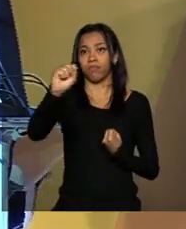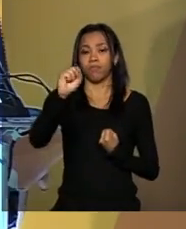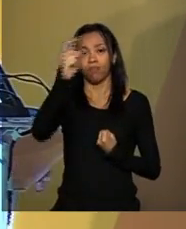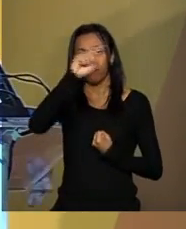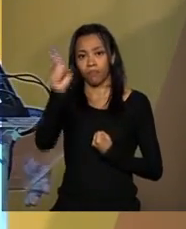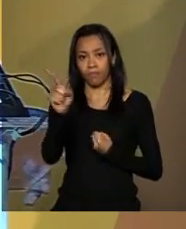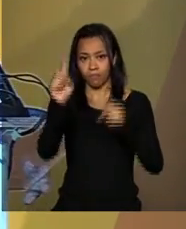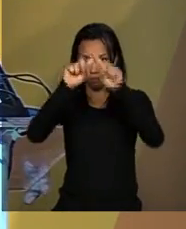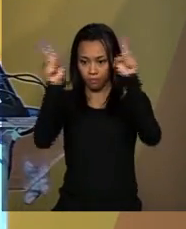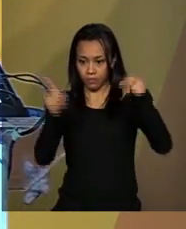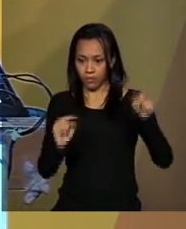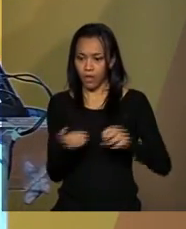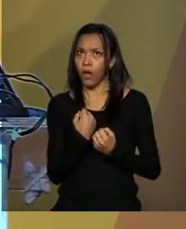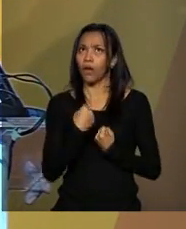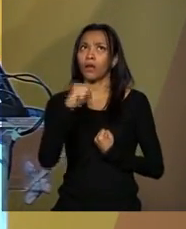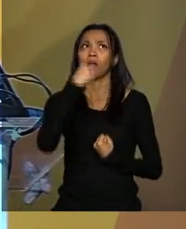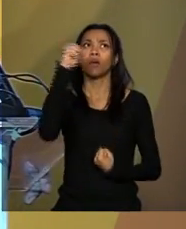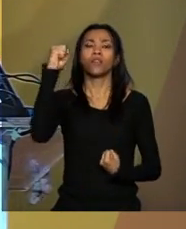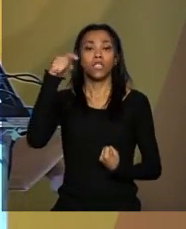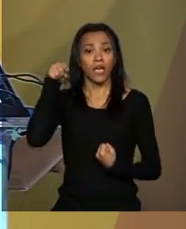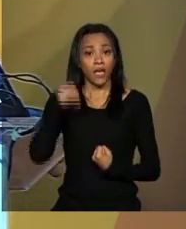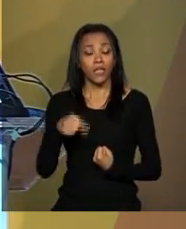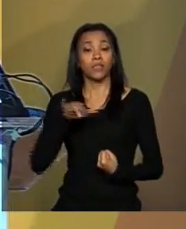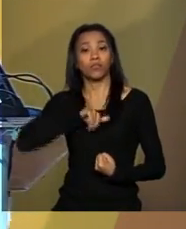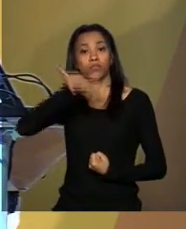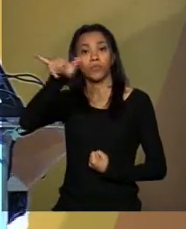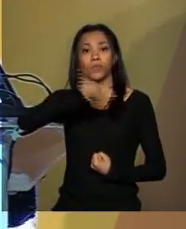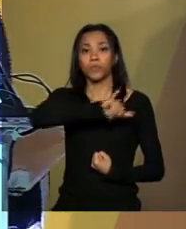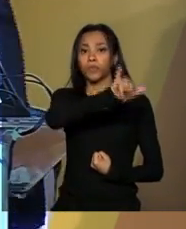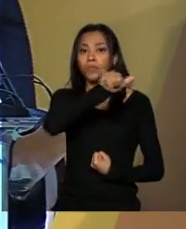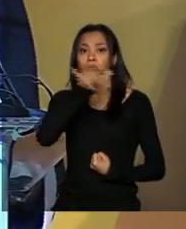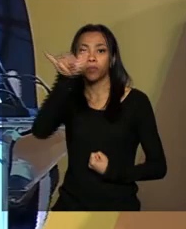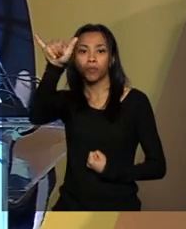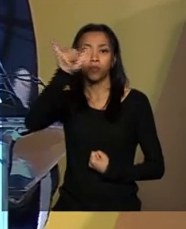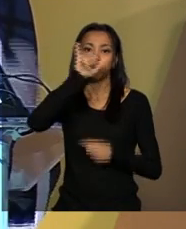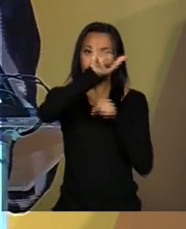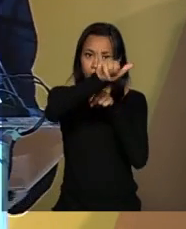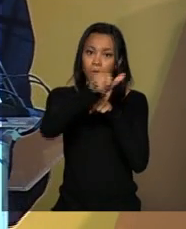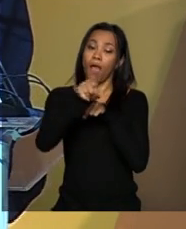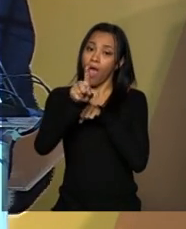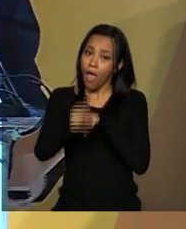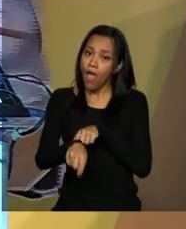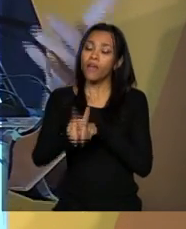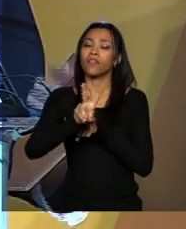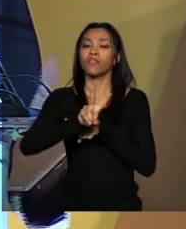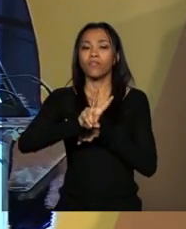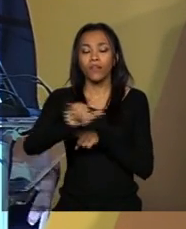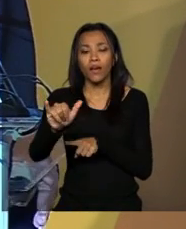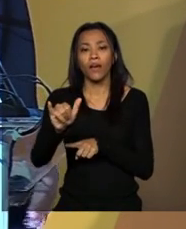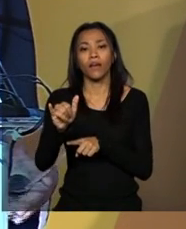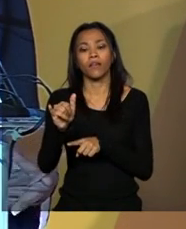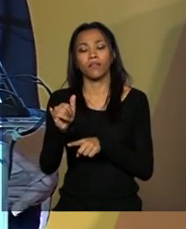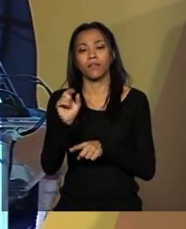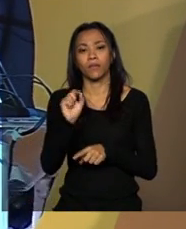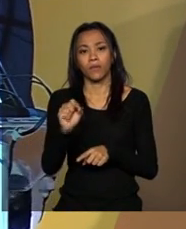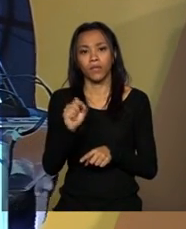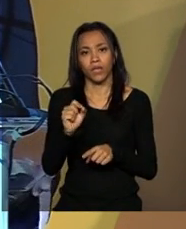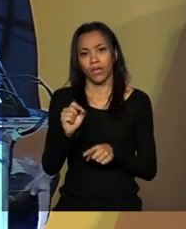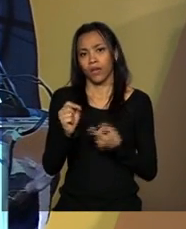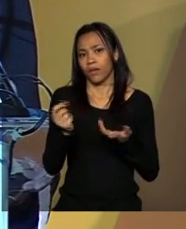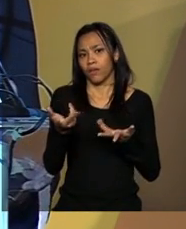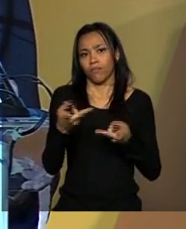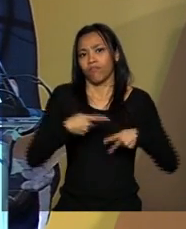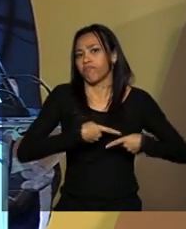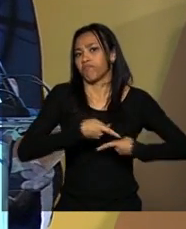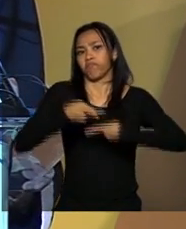esse transporte aeroportuário seja um dos que vai viabilizar tanto cargas como